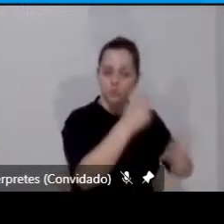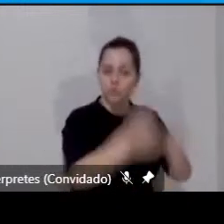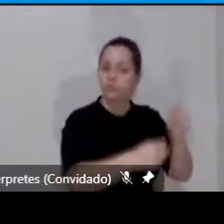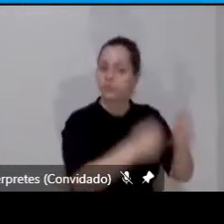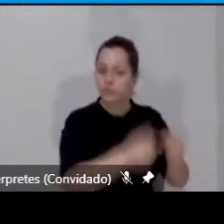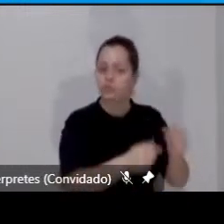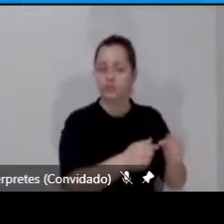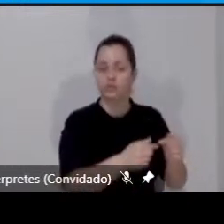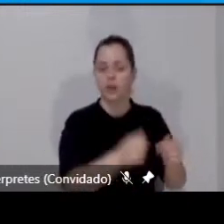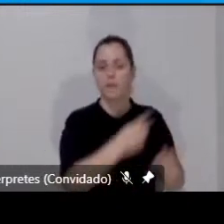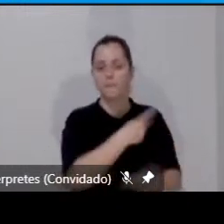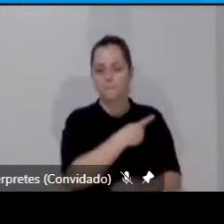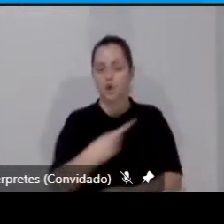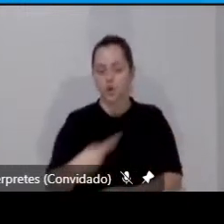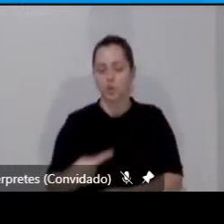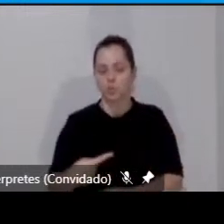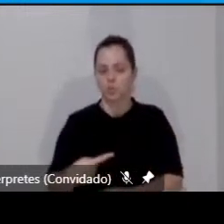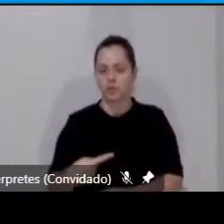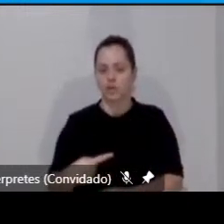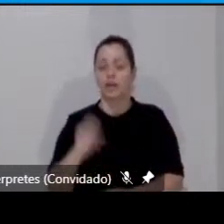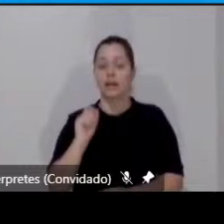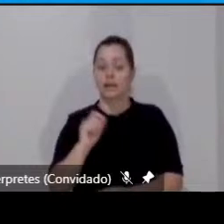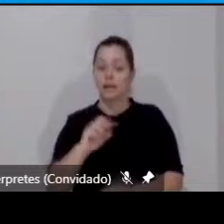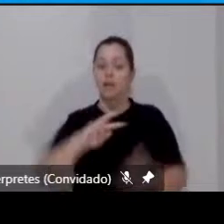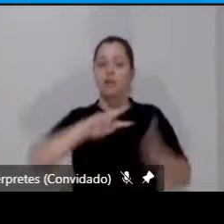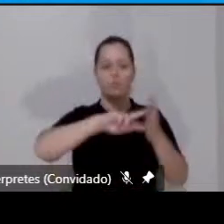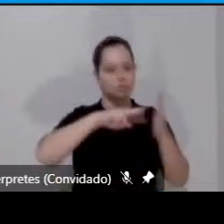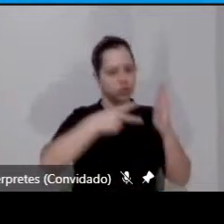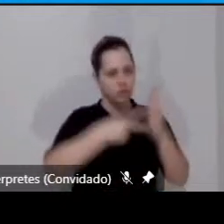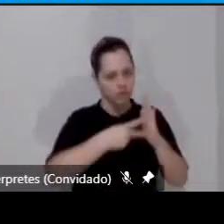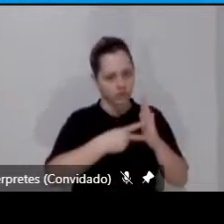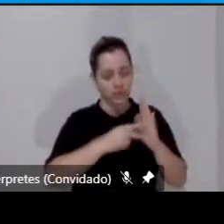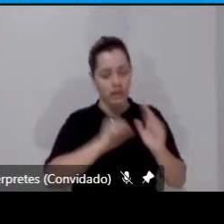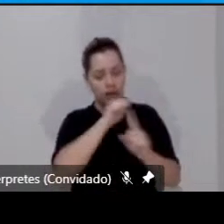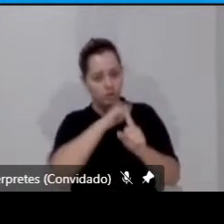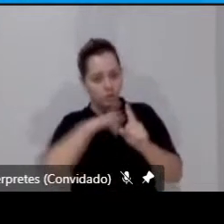numa política pública, porque isso significa que a sociedade